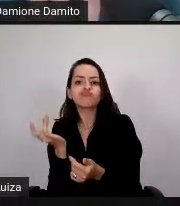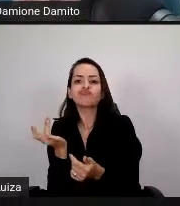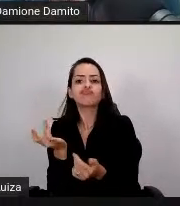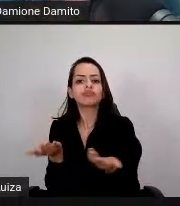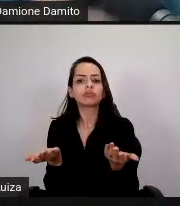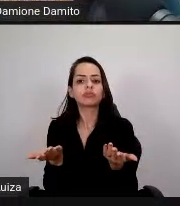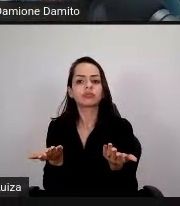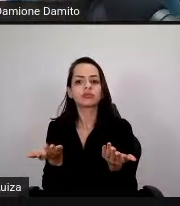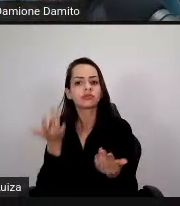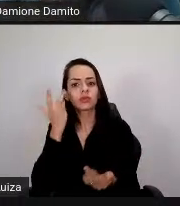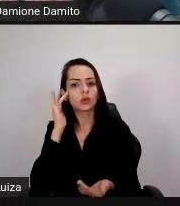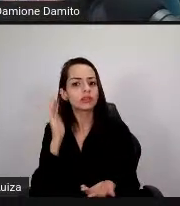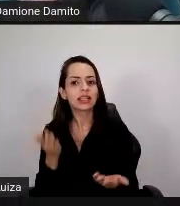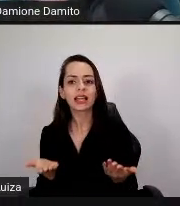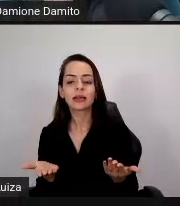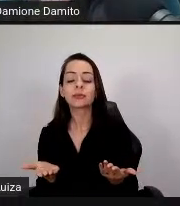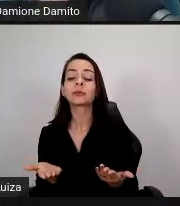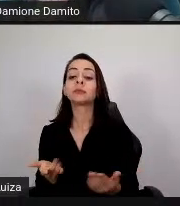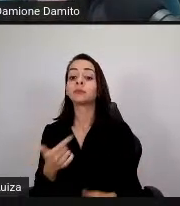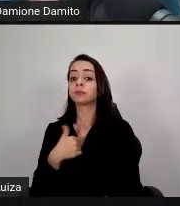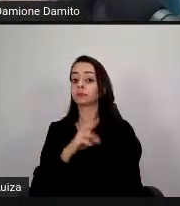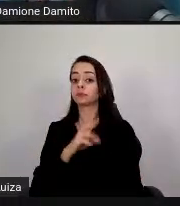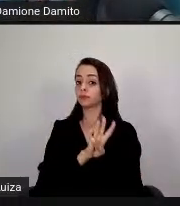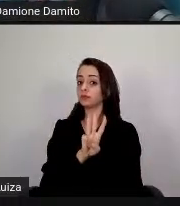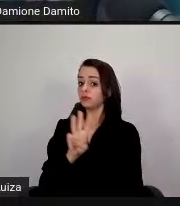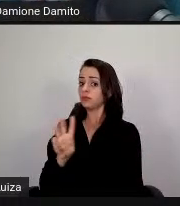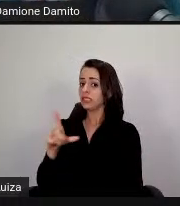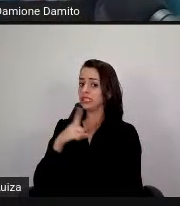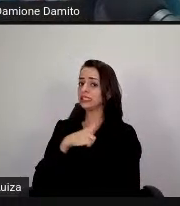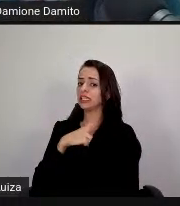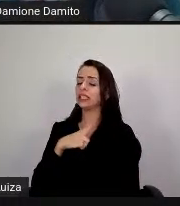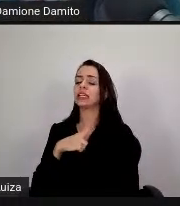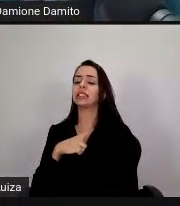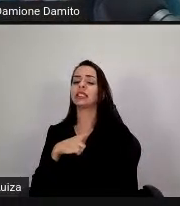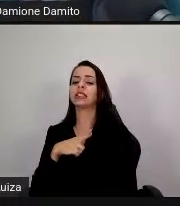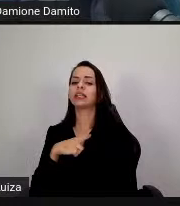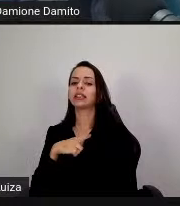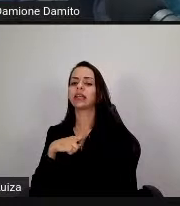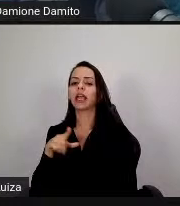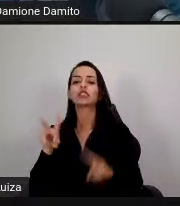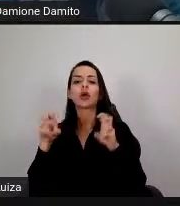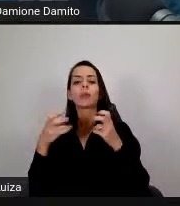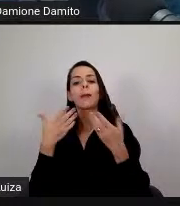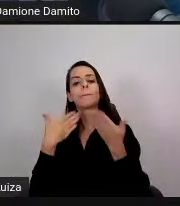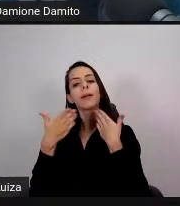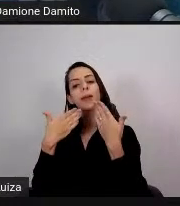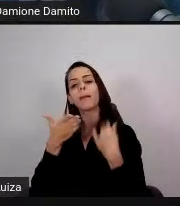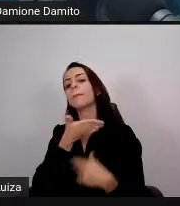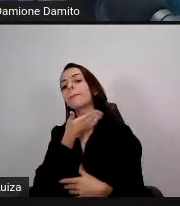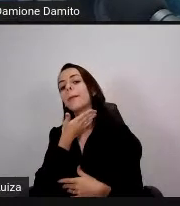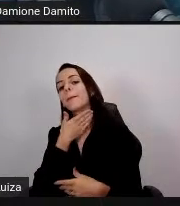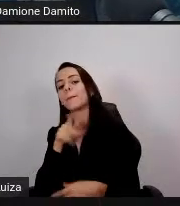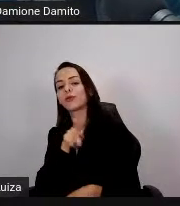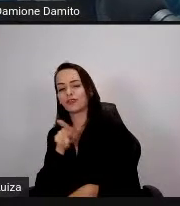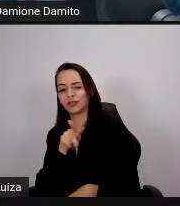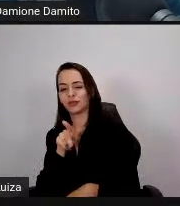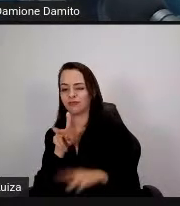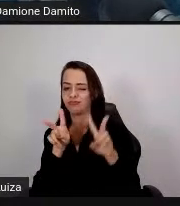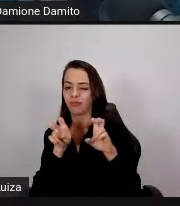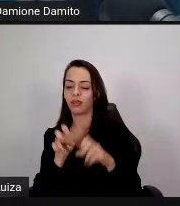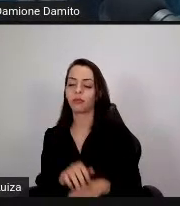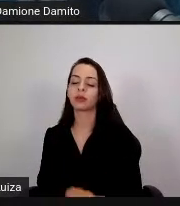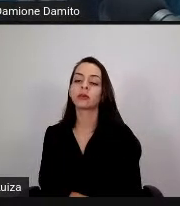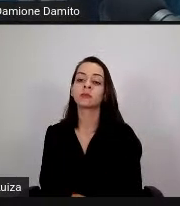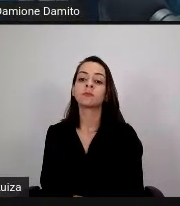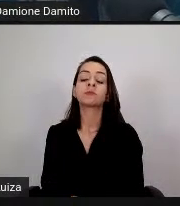o jabá aqui, gente, mas lá no site tem um artigo que eu escrevi aonde eu falo de uma nova, de uma geração de professores que tem sofrido